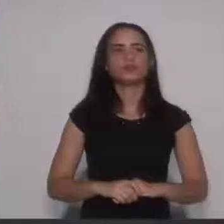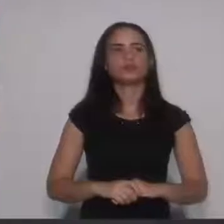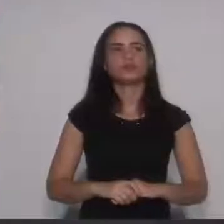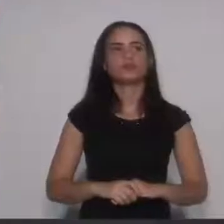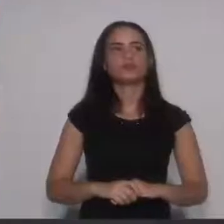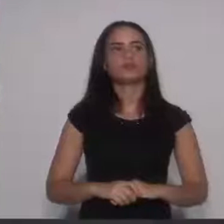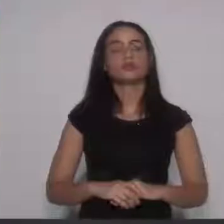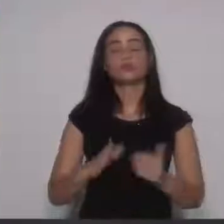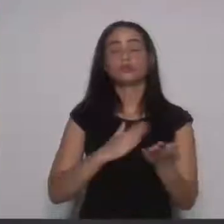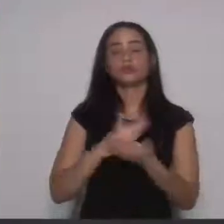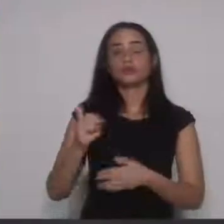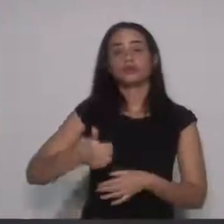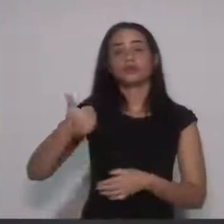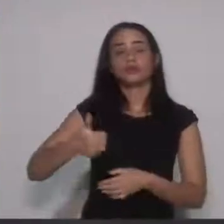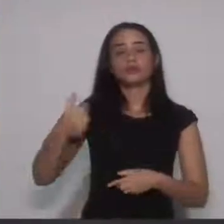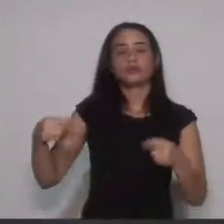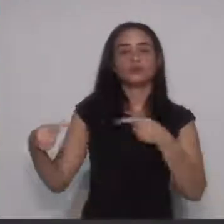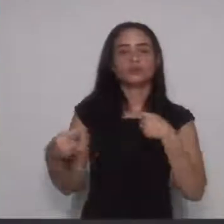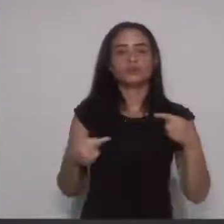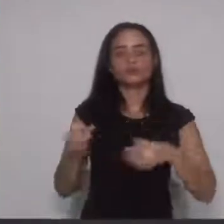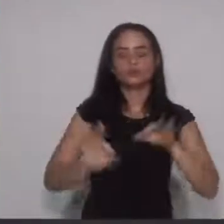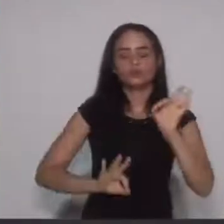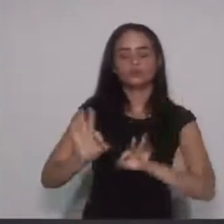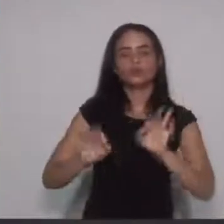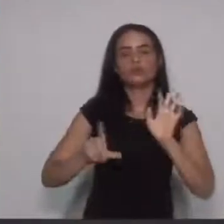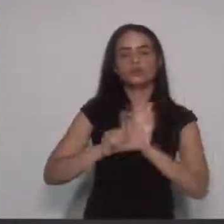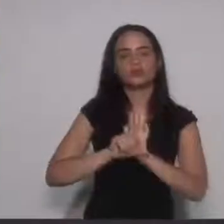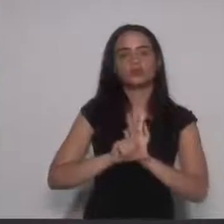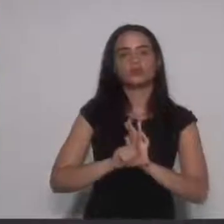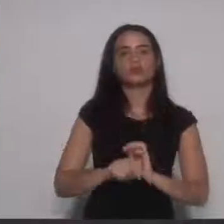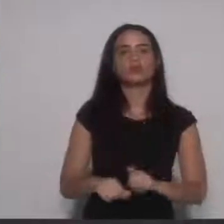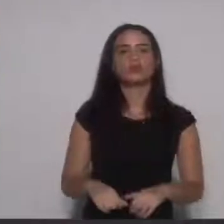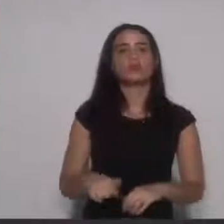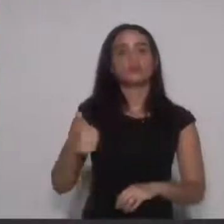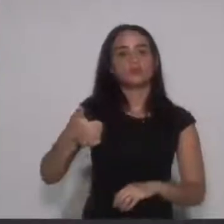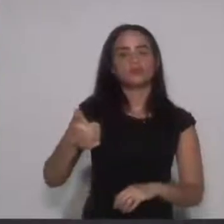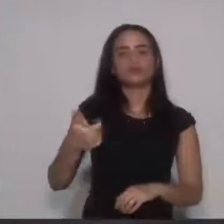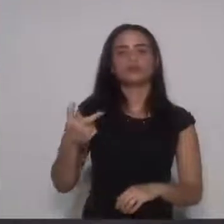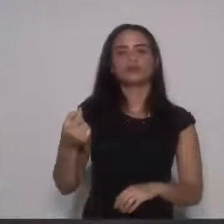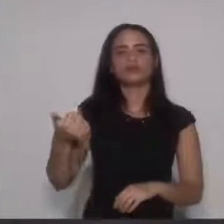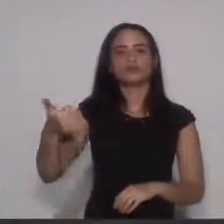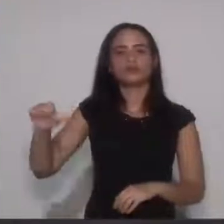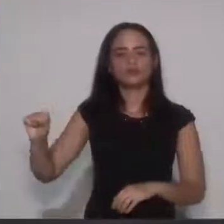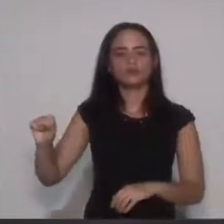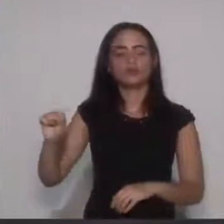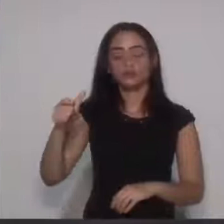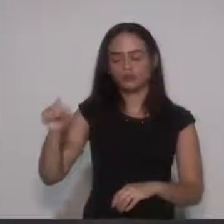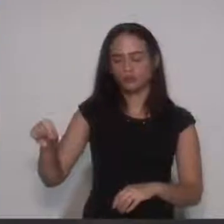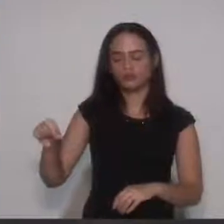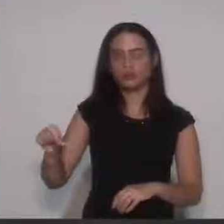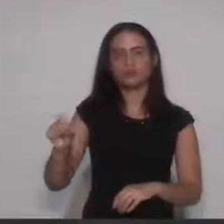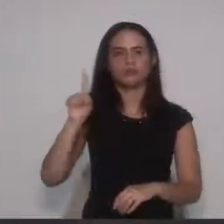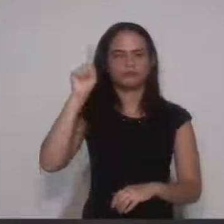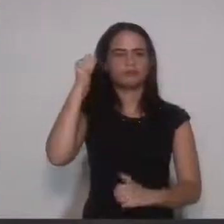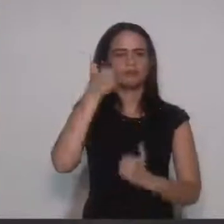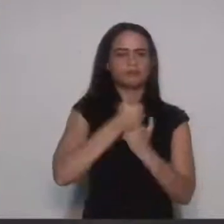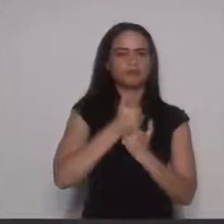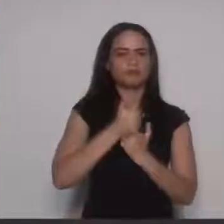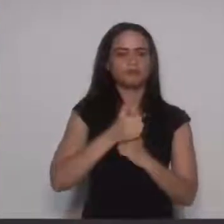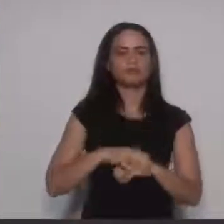está em primeira discussão, o projeto de lei nº 1, 2019. Tem a palavra, presidente? Tem a palavra, não, vereador.